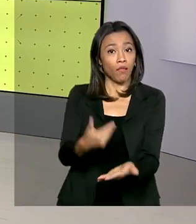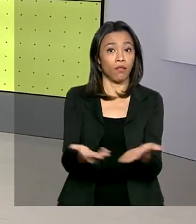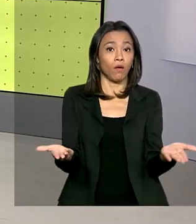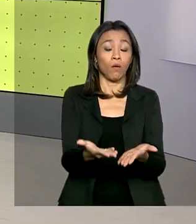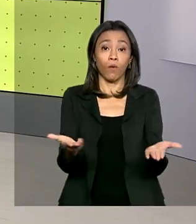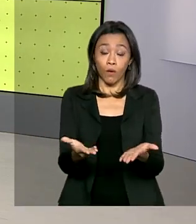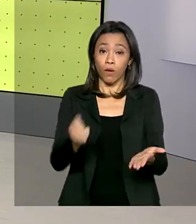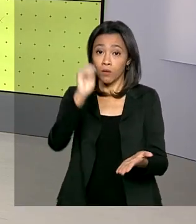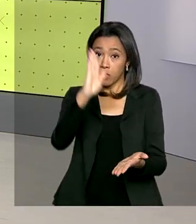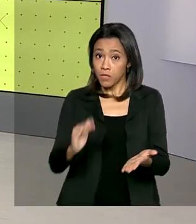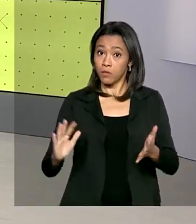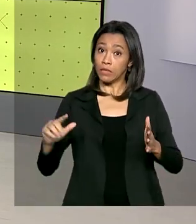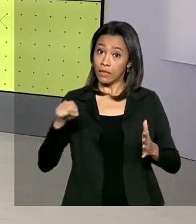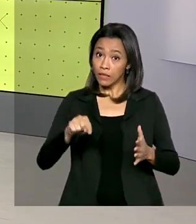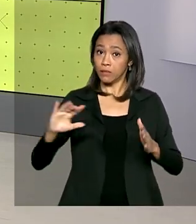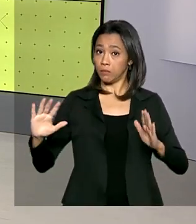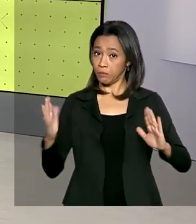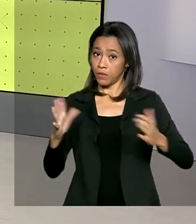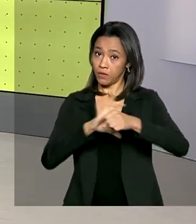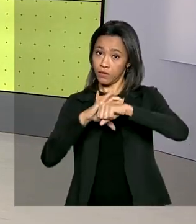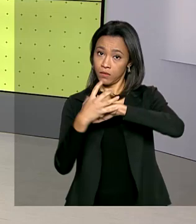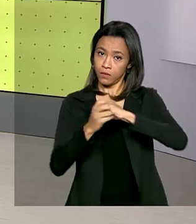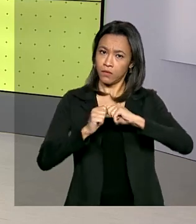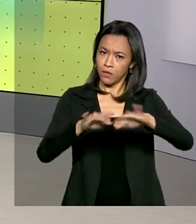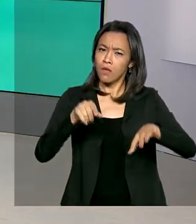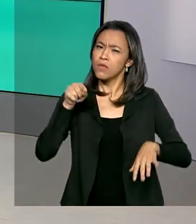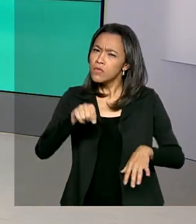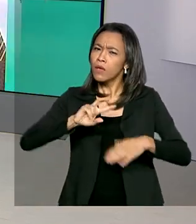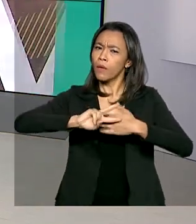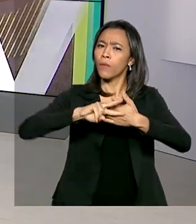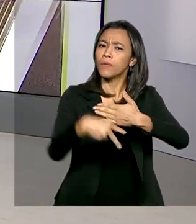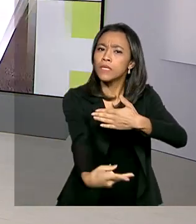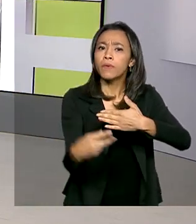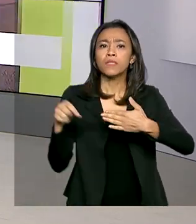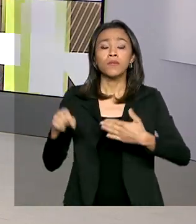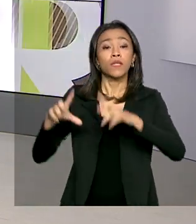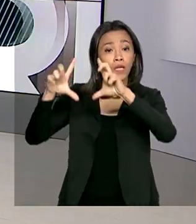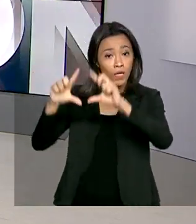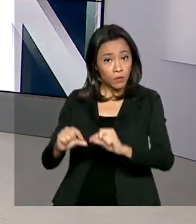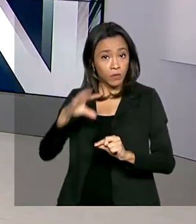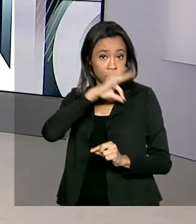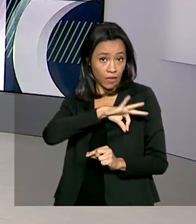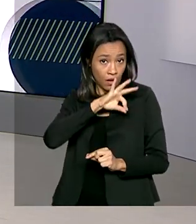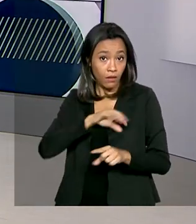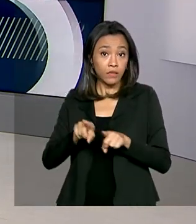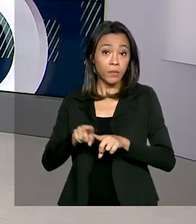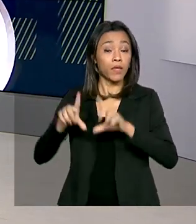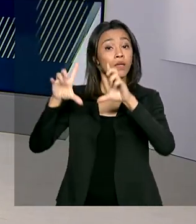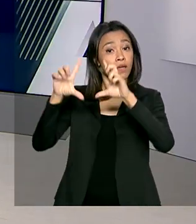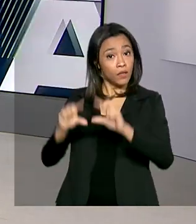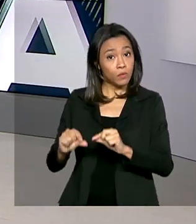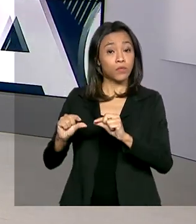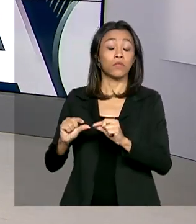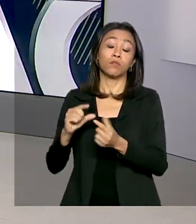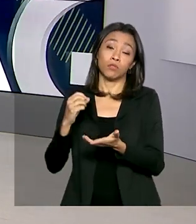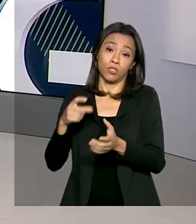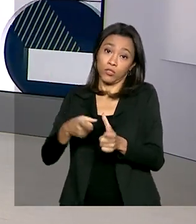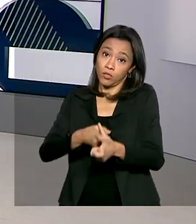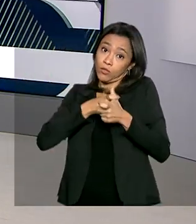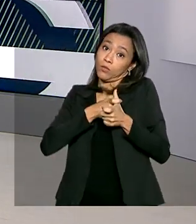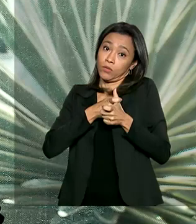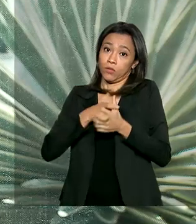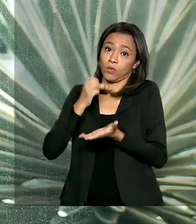durante essa pandemia. Resultado do programa de redução temporária de salários e de suspensão de contratos de trabalho.